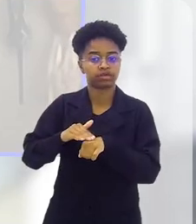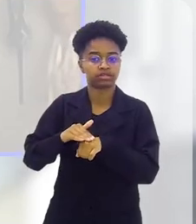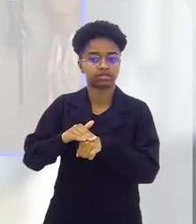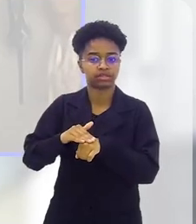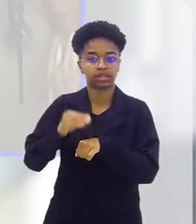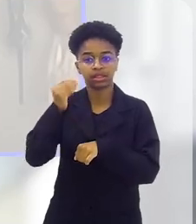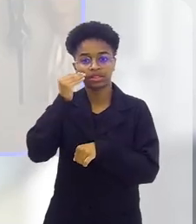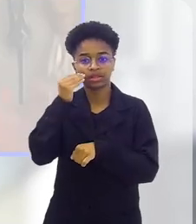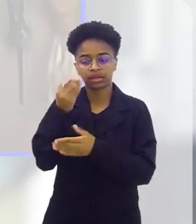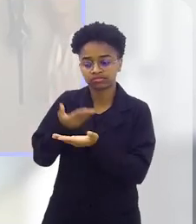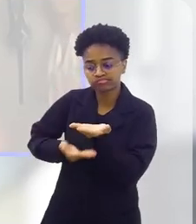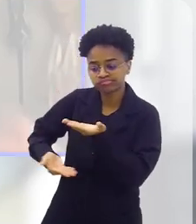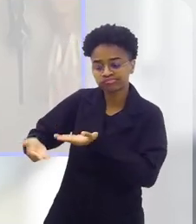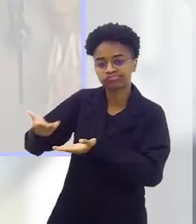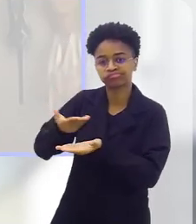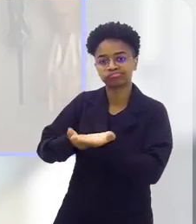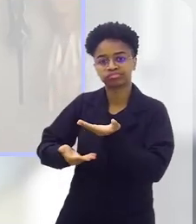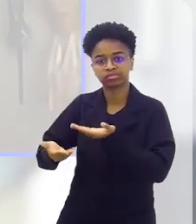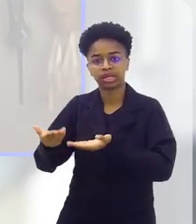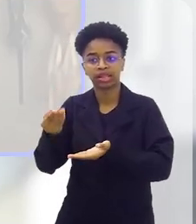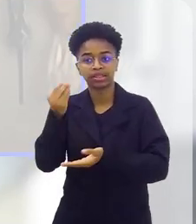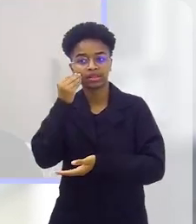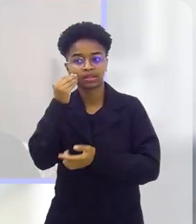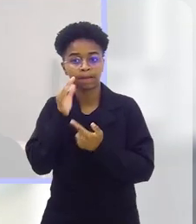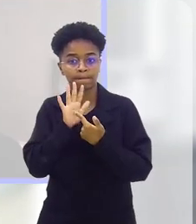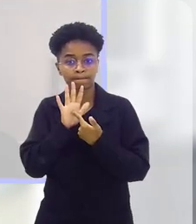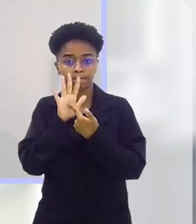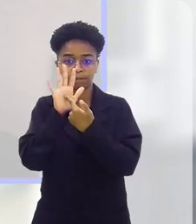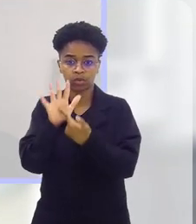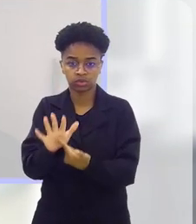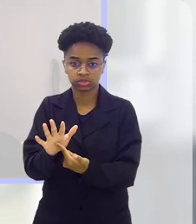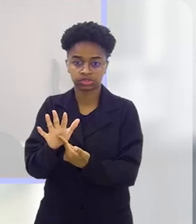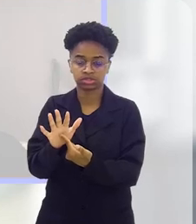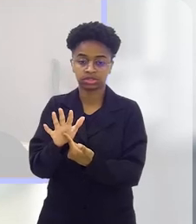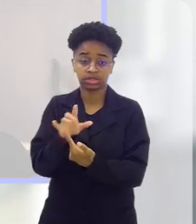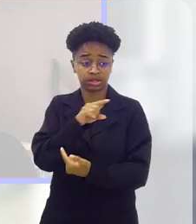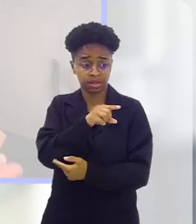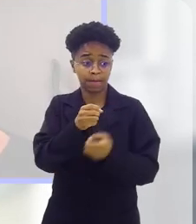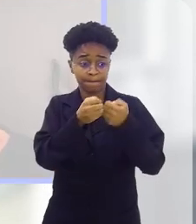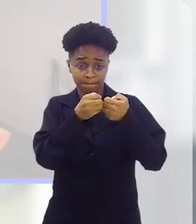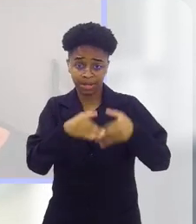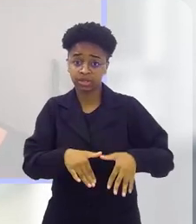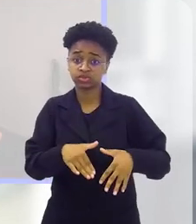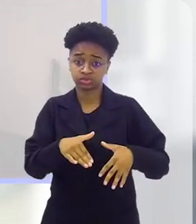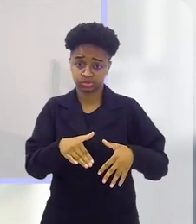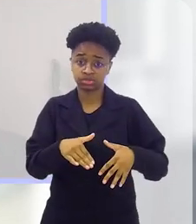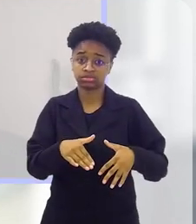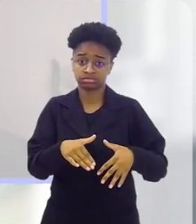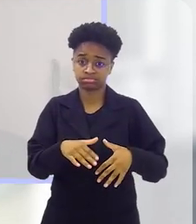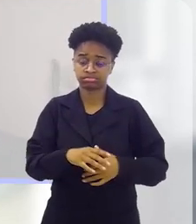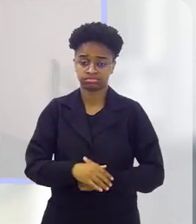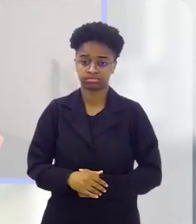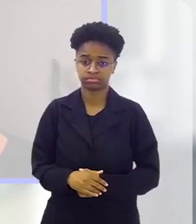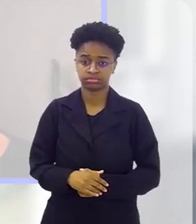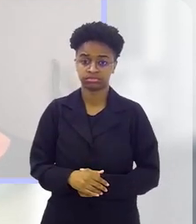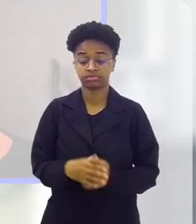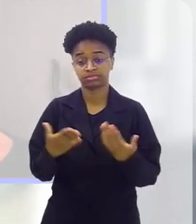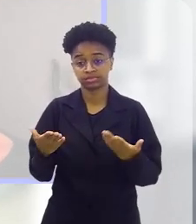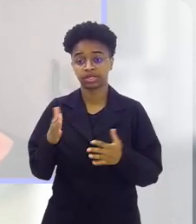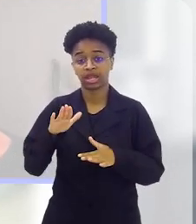conversar, ter alguma moeda de troca, né? E tentar mostrar que aquilo ali vai prejudicar um outro caminho.